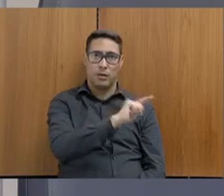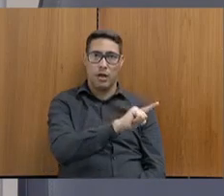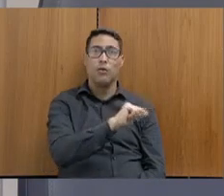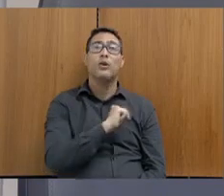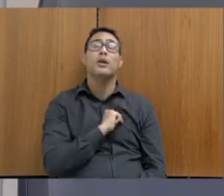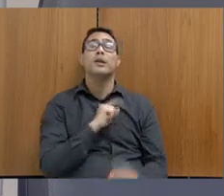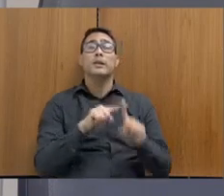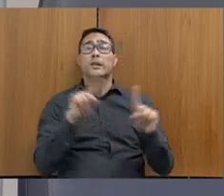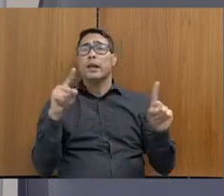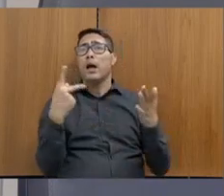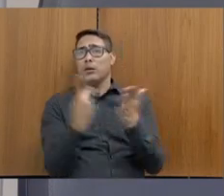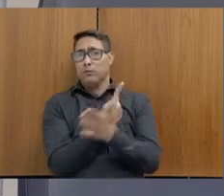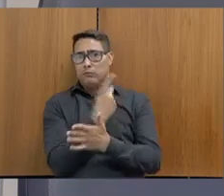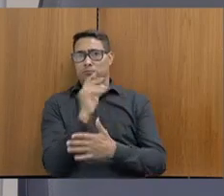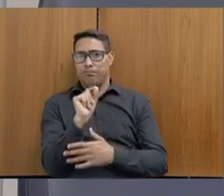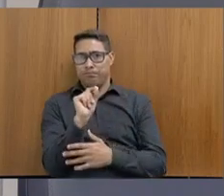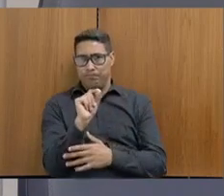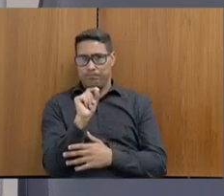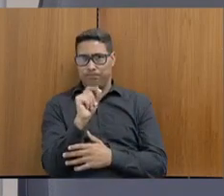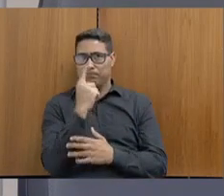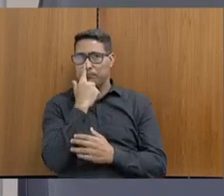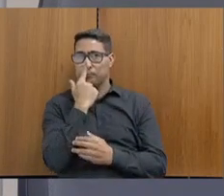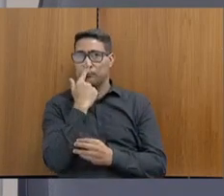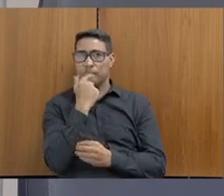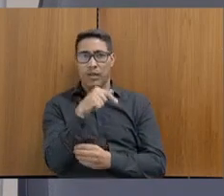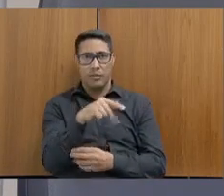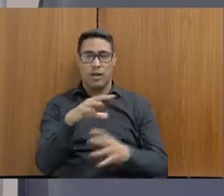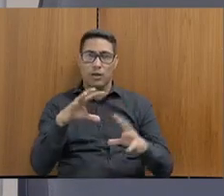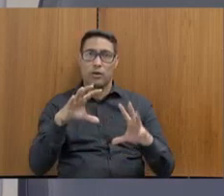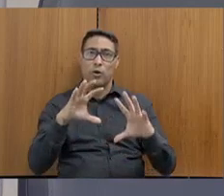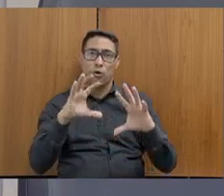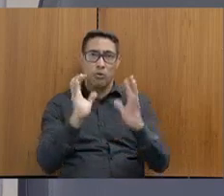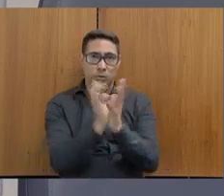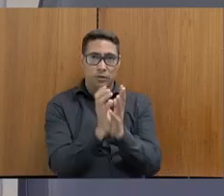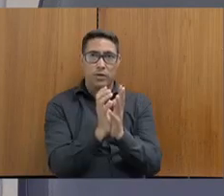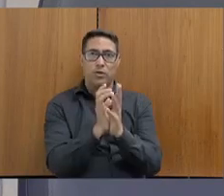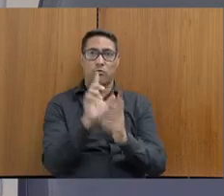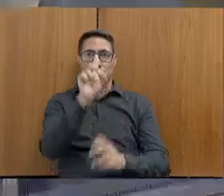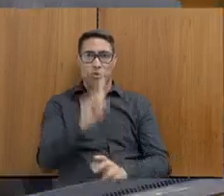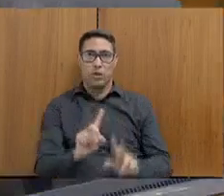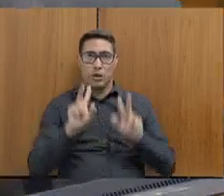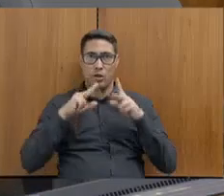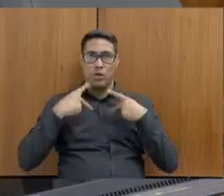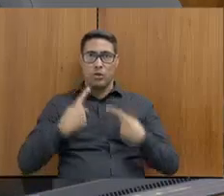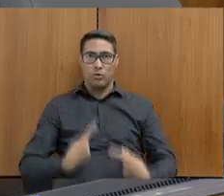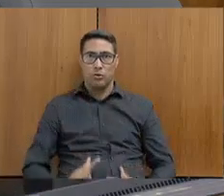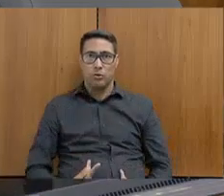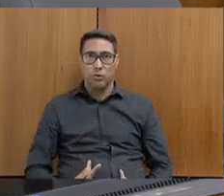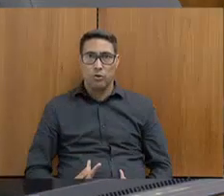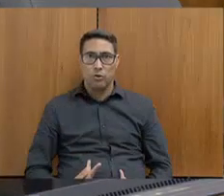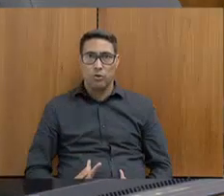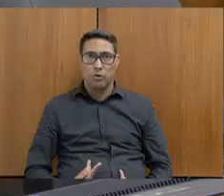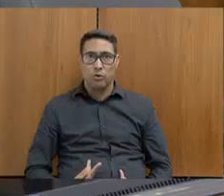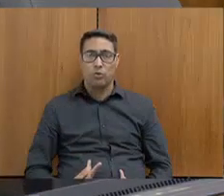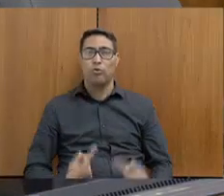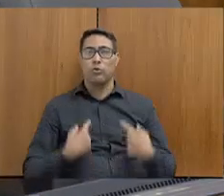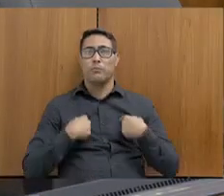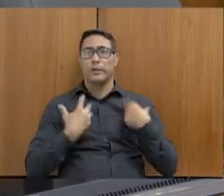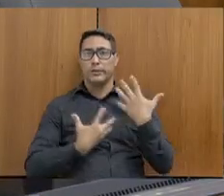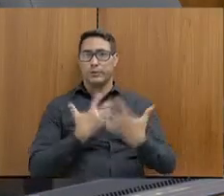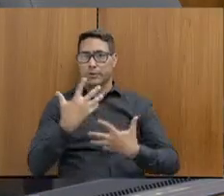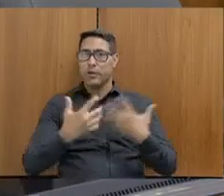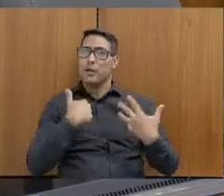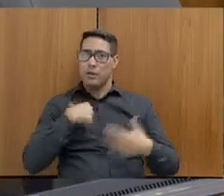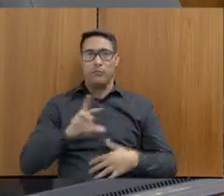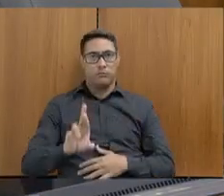Recentemente, a Comissão de Direitos Humanos aqui da casa, a qual eu faço parte, mas não me uni nesse esforço,